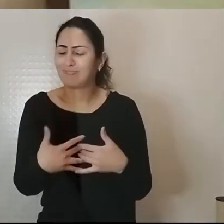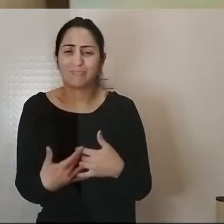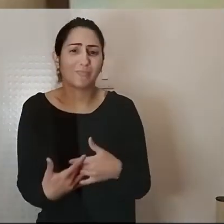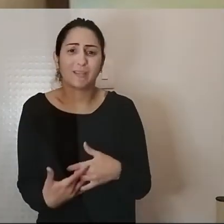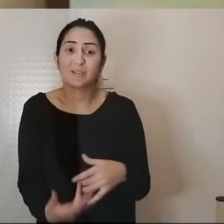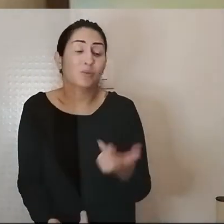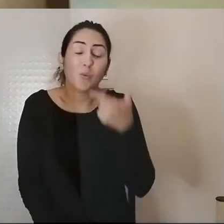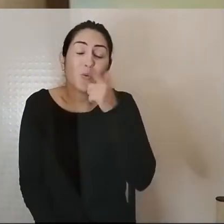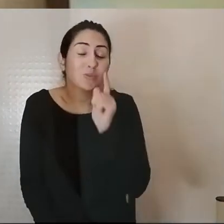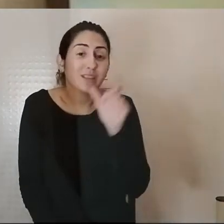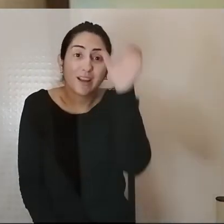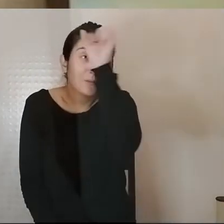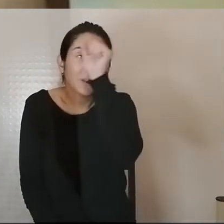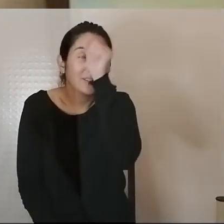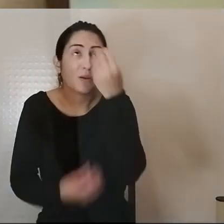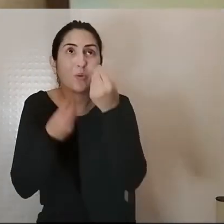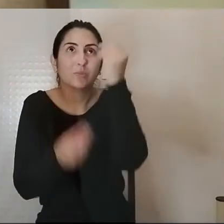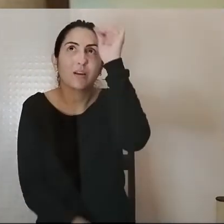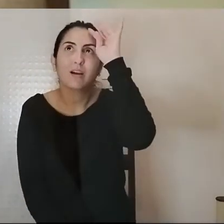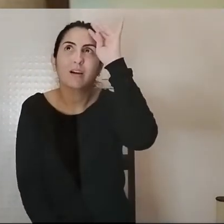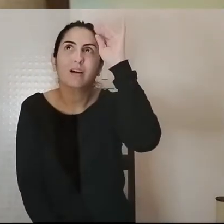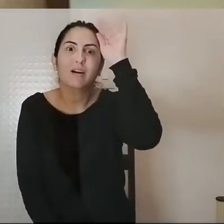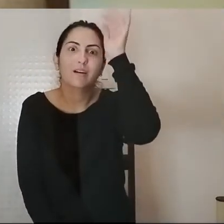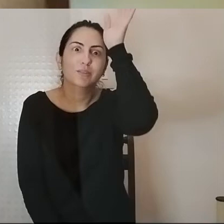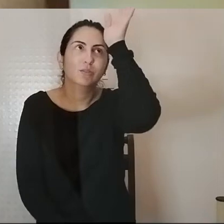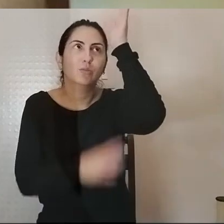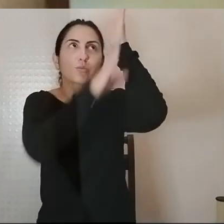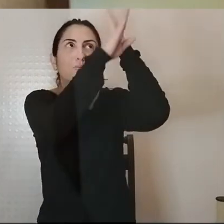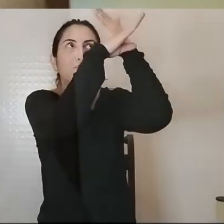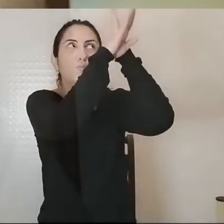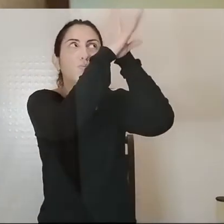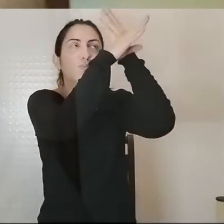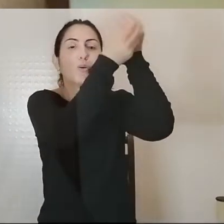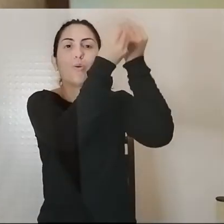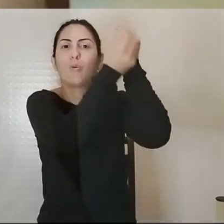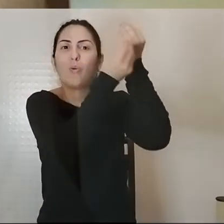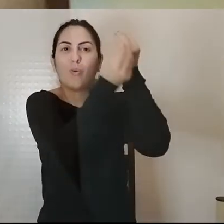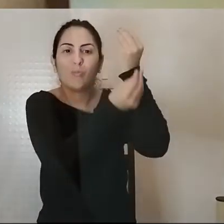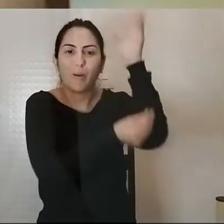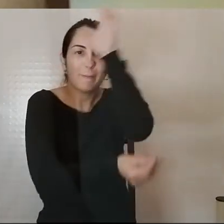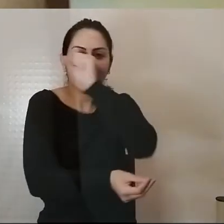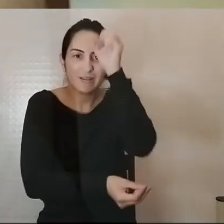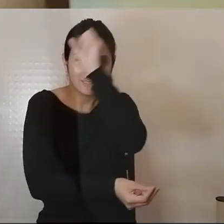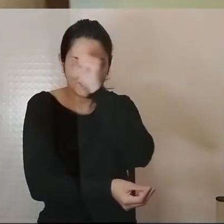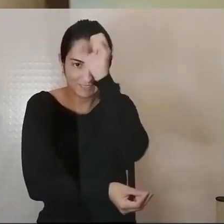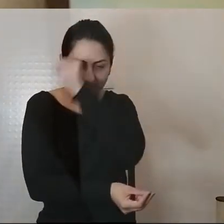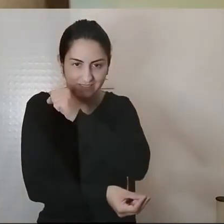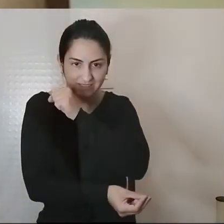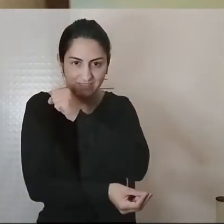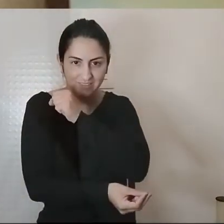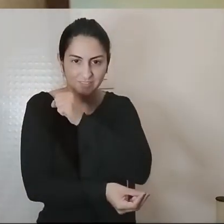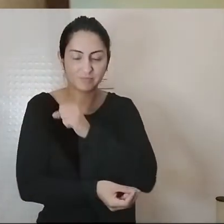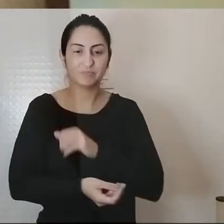e alienados dos processos de aprendizagem entrevêm